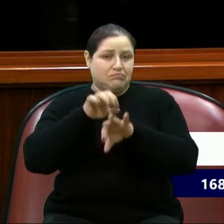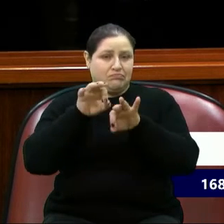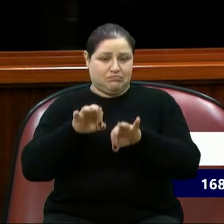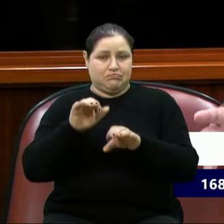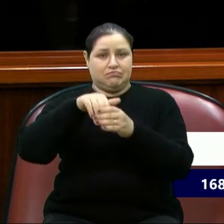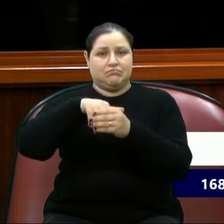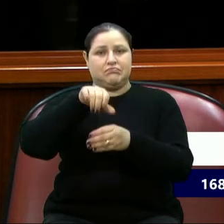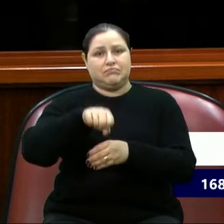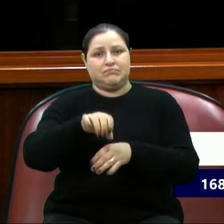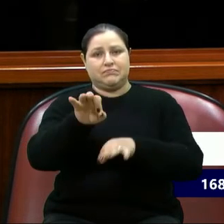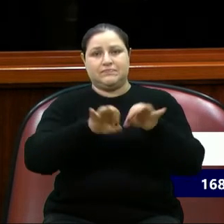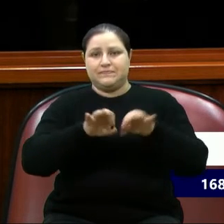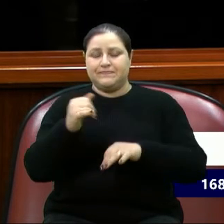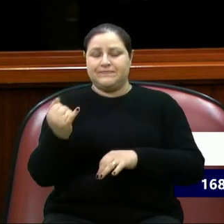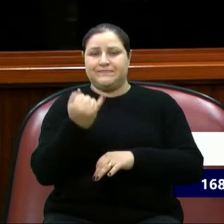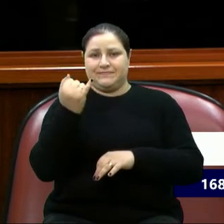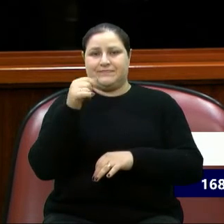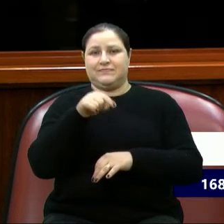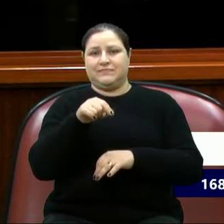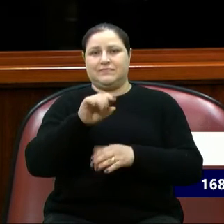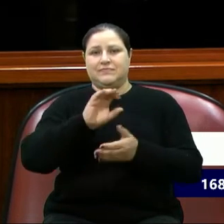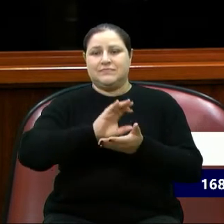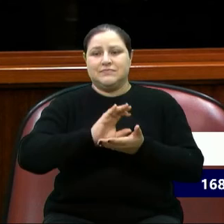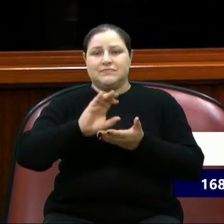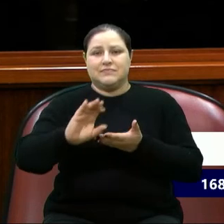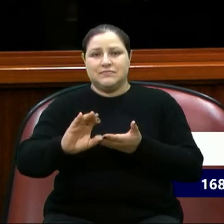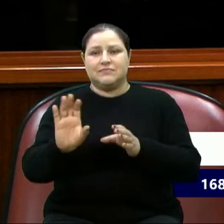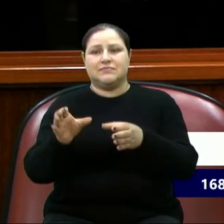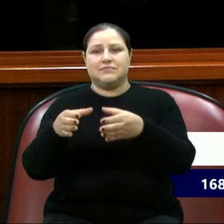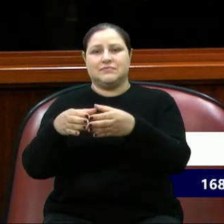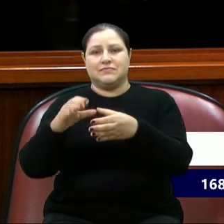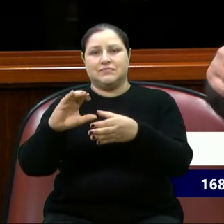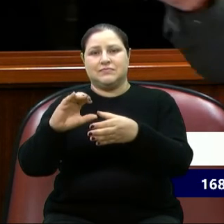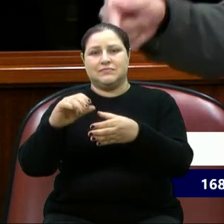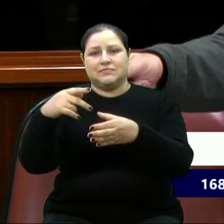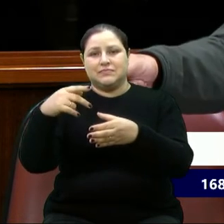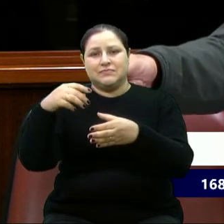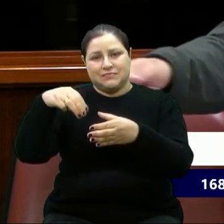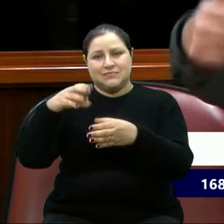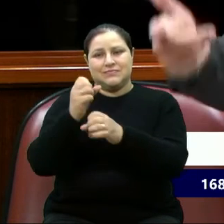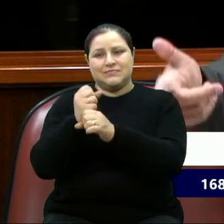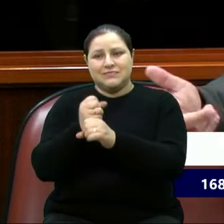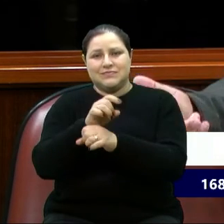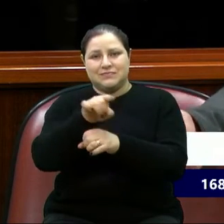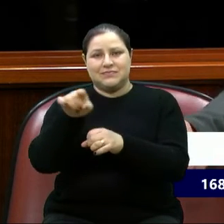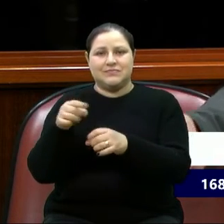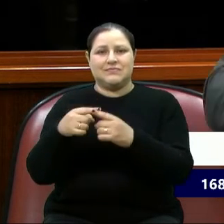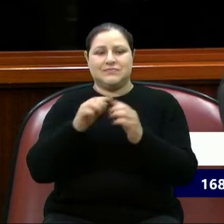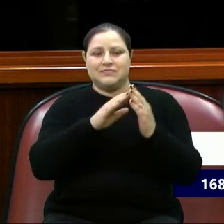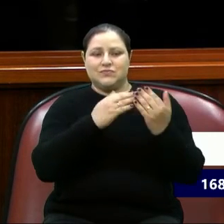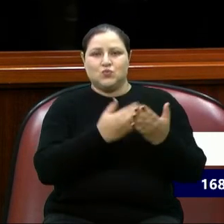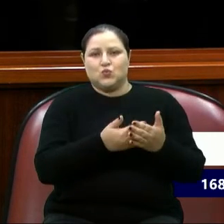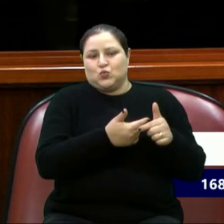projeto de lei, que dispõe de recurso para os CPMs, que vão ser utilizados nas contas dos CPMs, porque as escolas